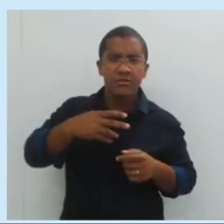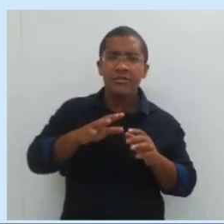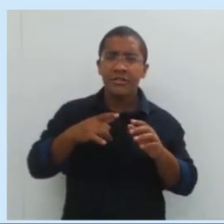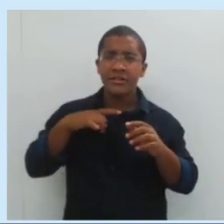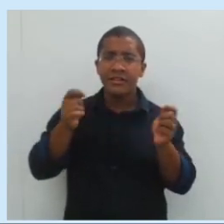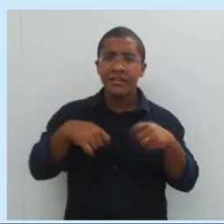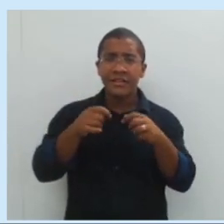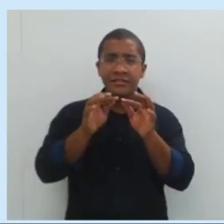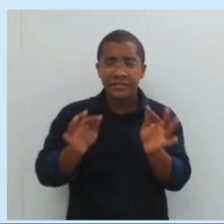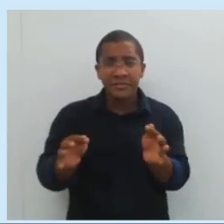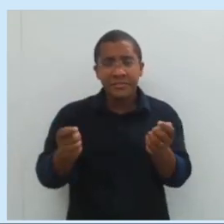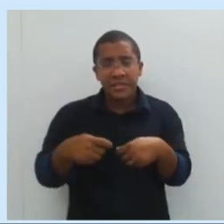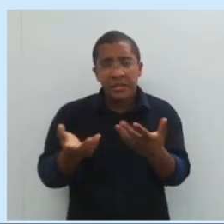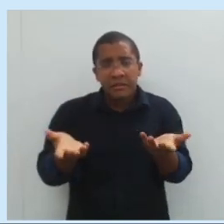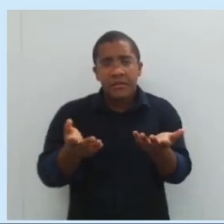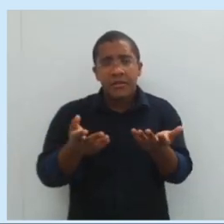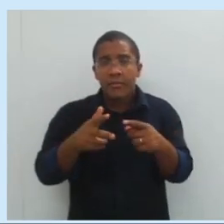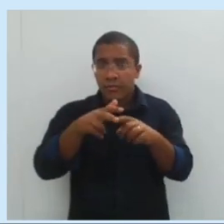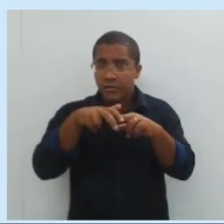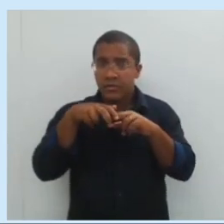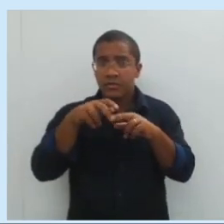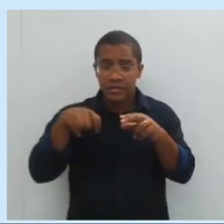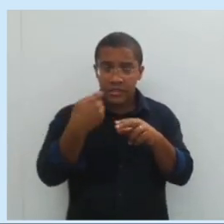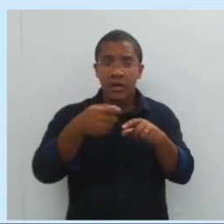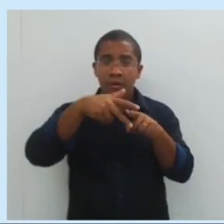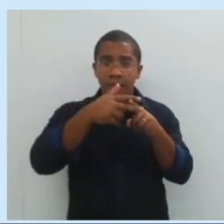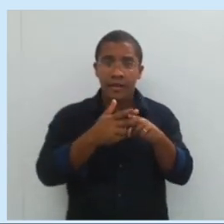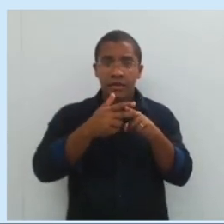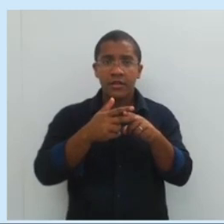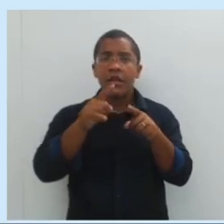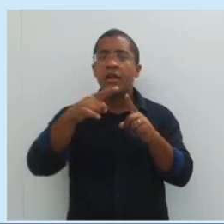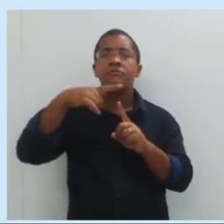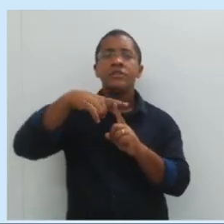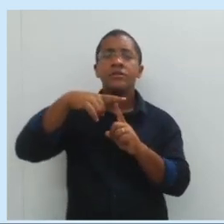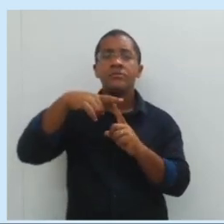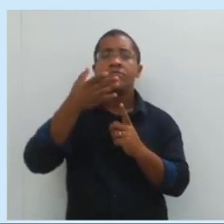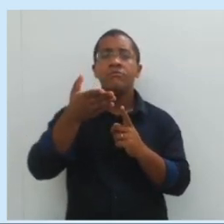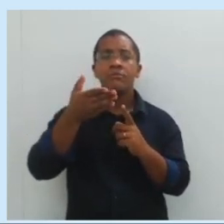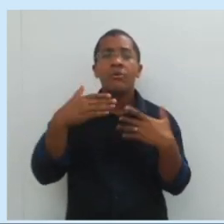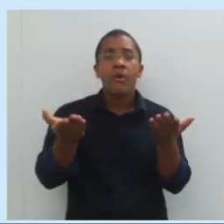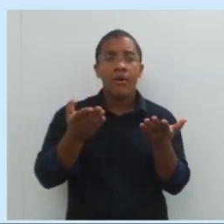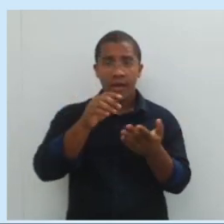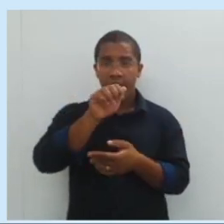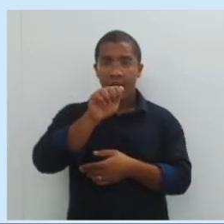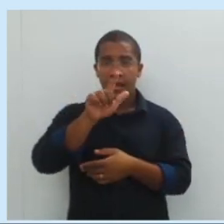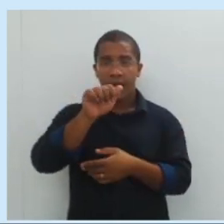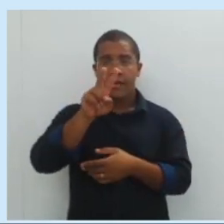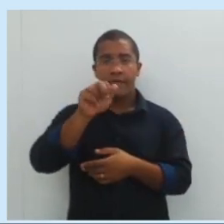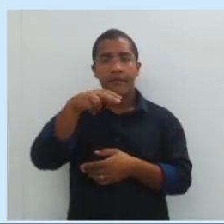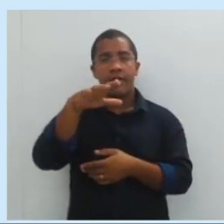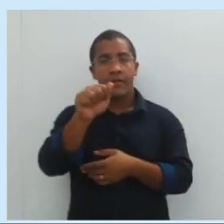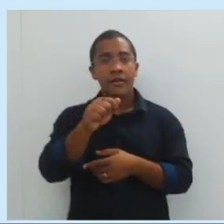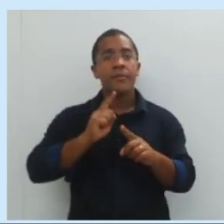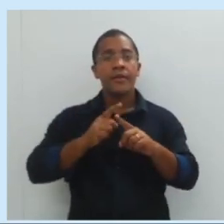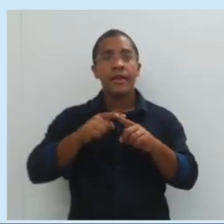máquina, conforme a definição. É uma máquina do tipo alavanca. Por quê? Porque é